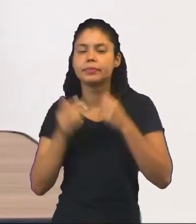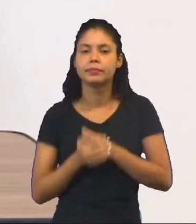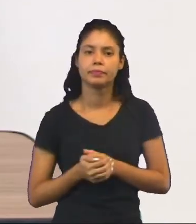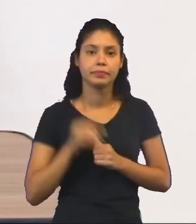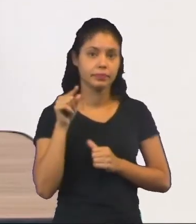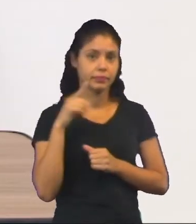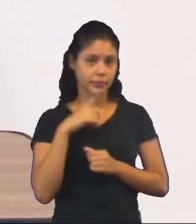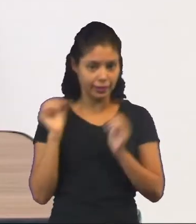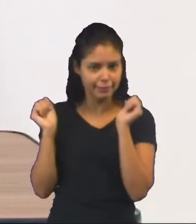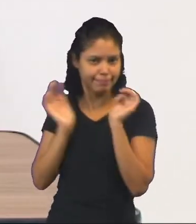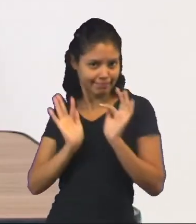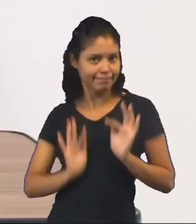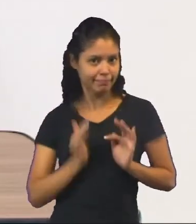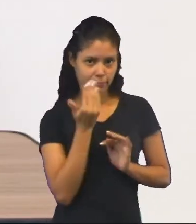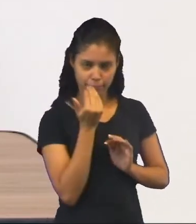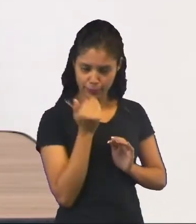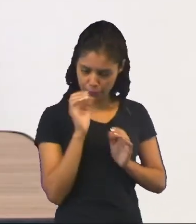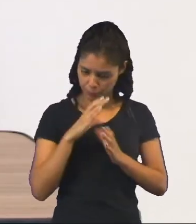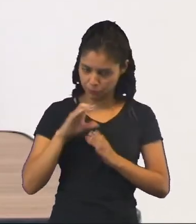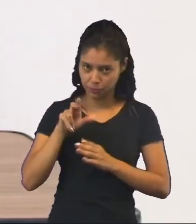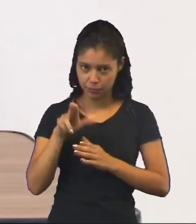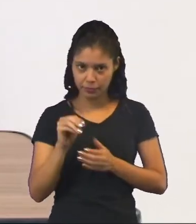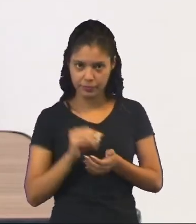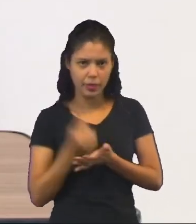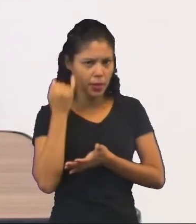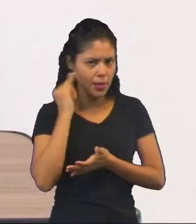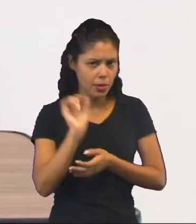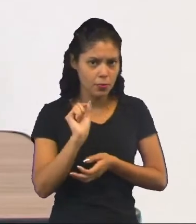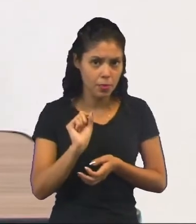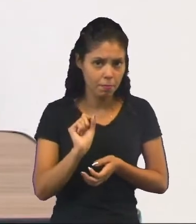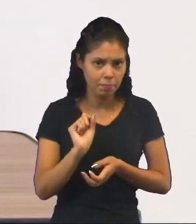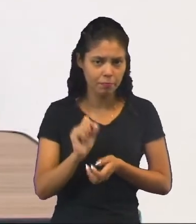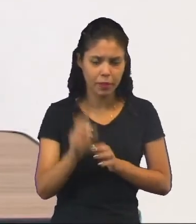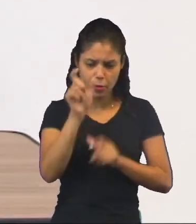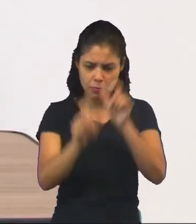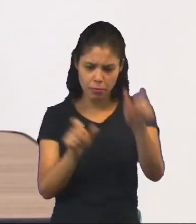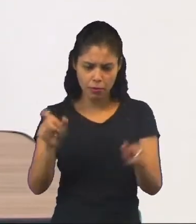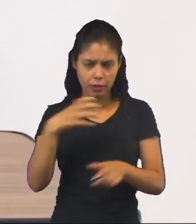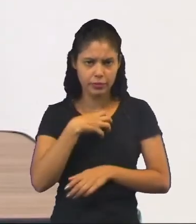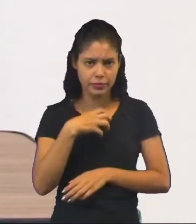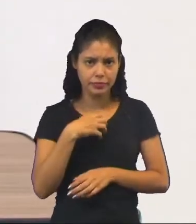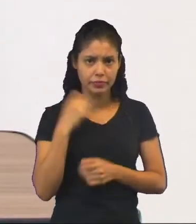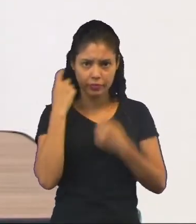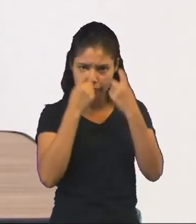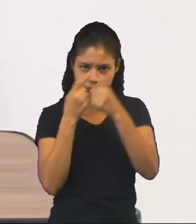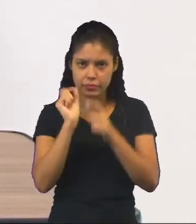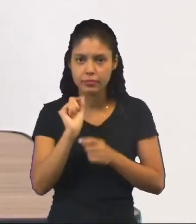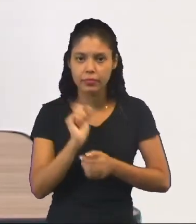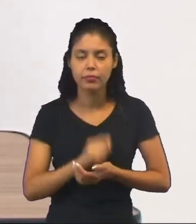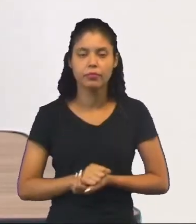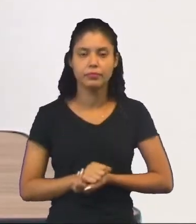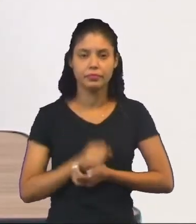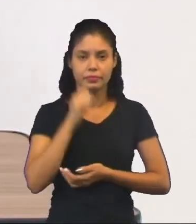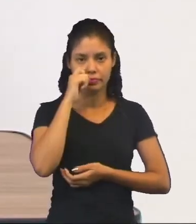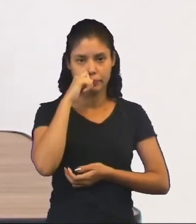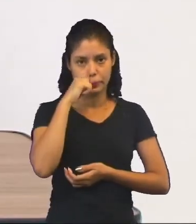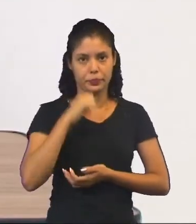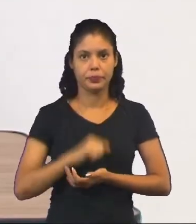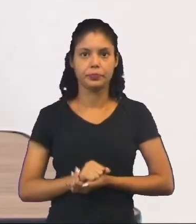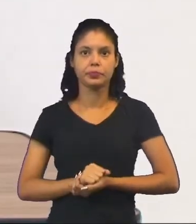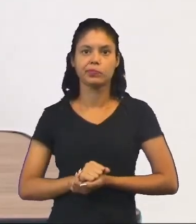Porque ele estava animado para comer do bolo. Então, dá ideia do que os personagens estão sentindo aí. Estão se expressando. Ok?